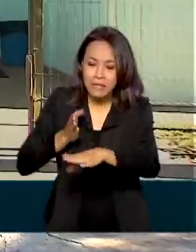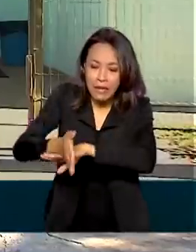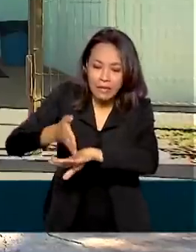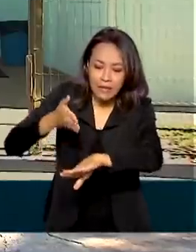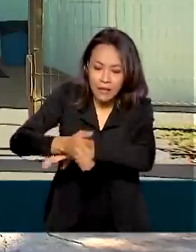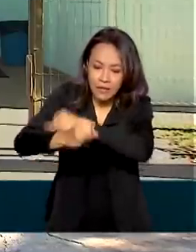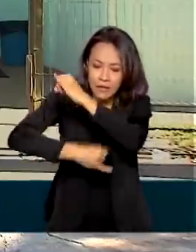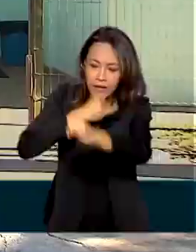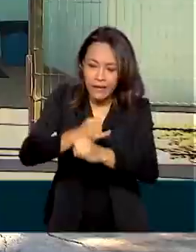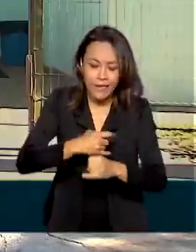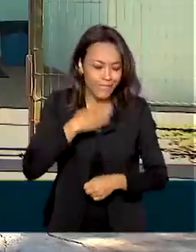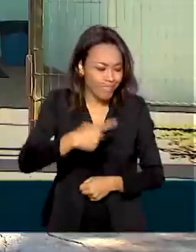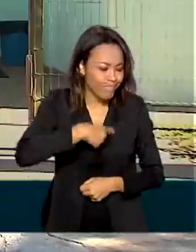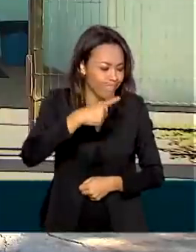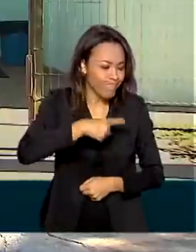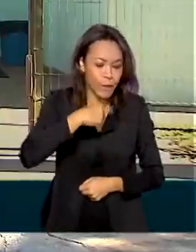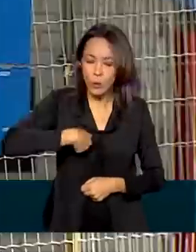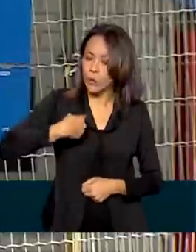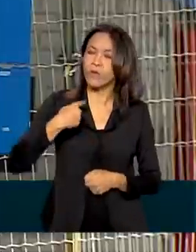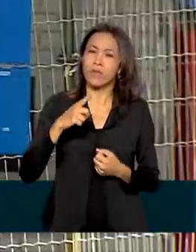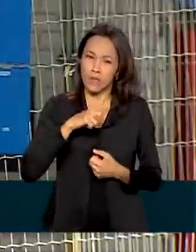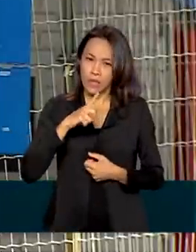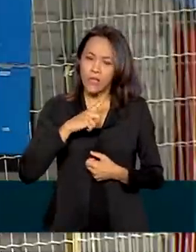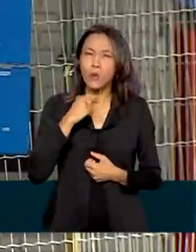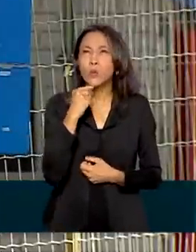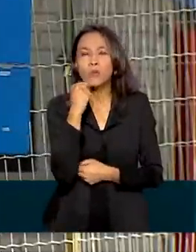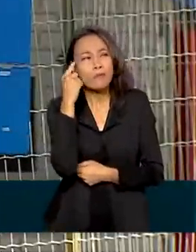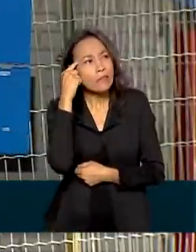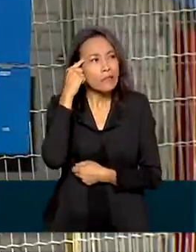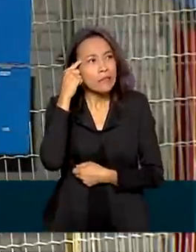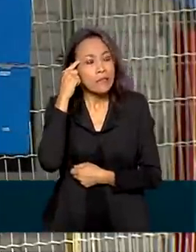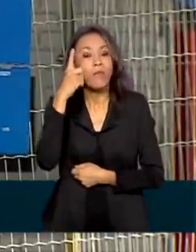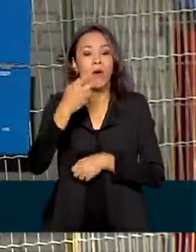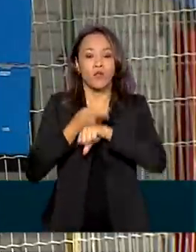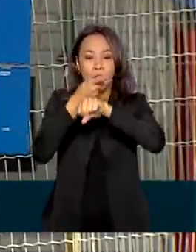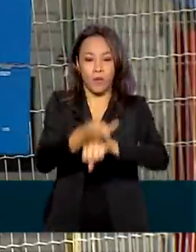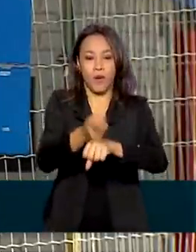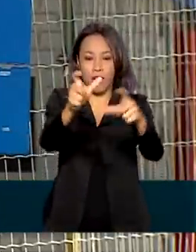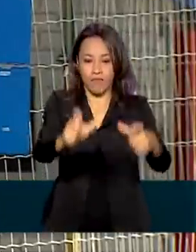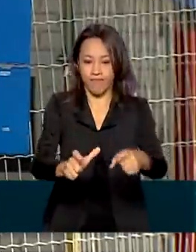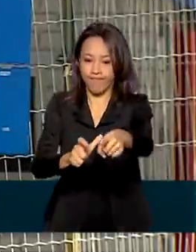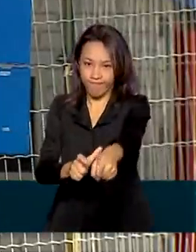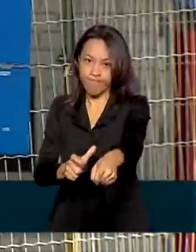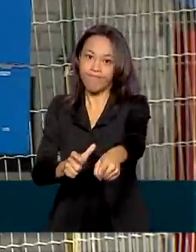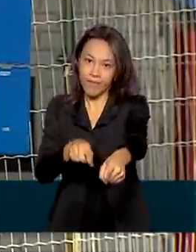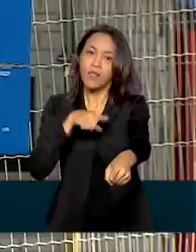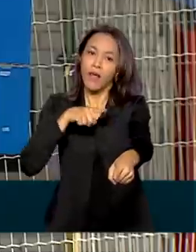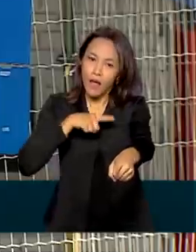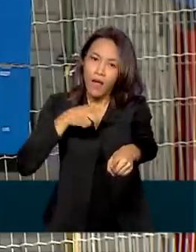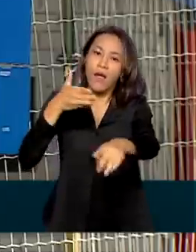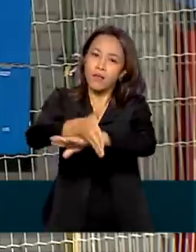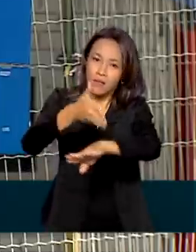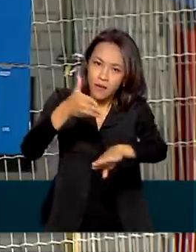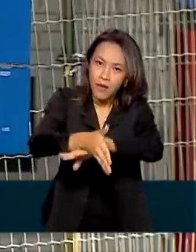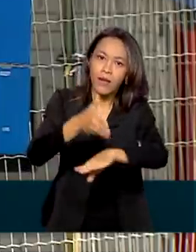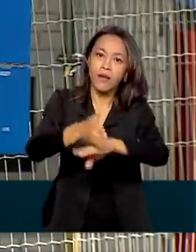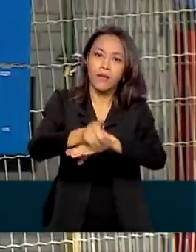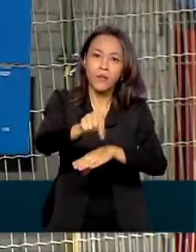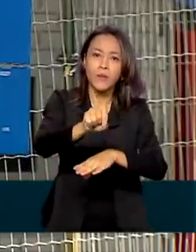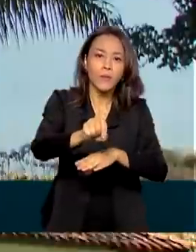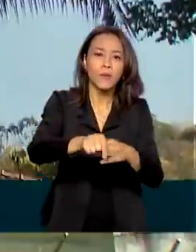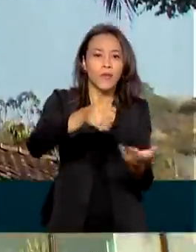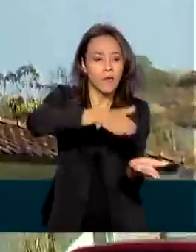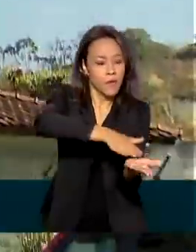ou de dúvidas na hora de fazer o cadastro, pode procurar a ajuda nos CRAS, que continuam tendo acesso ao sistema de emissão das